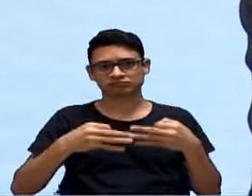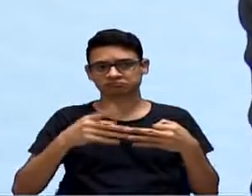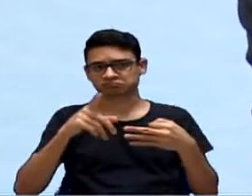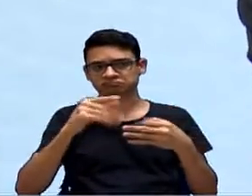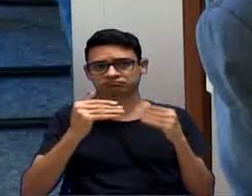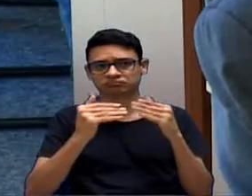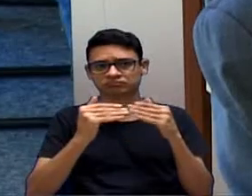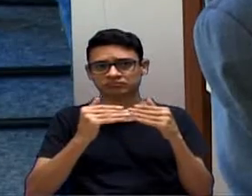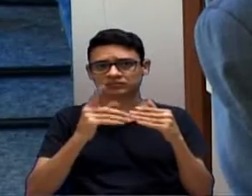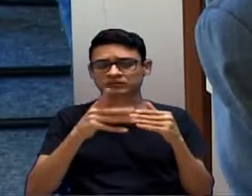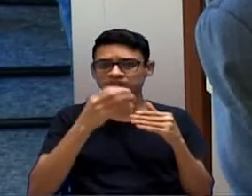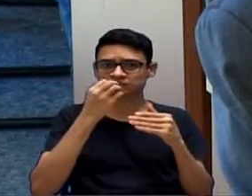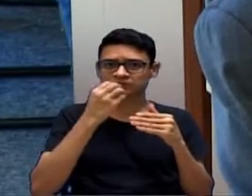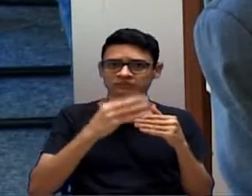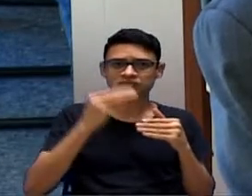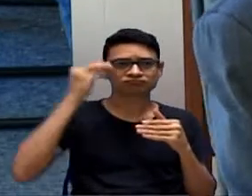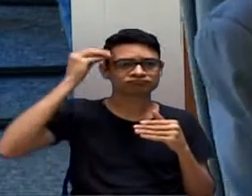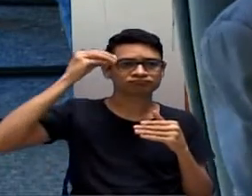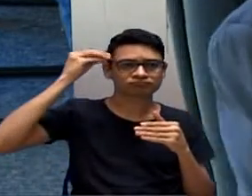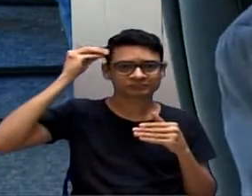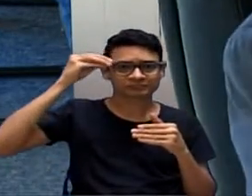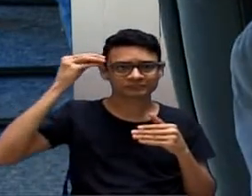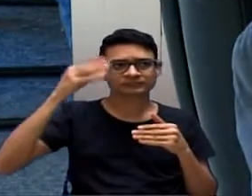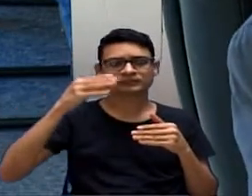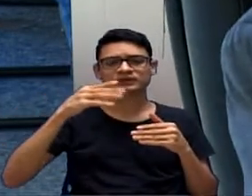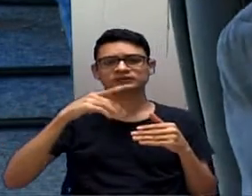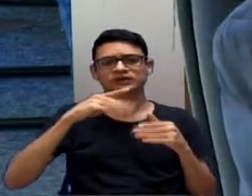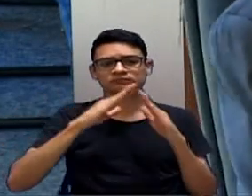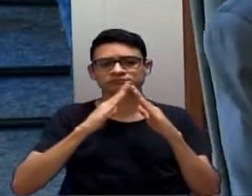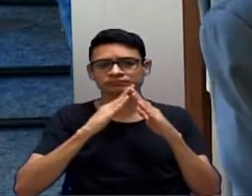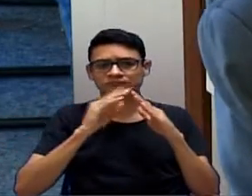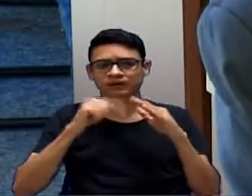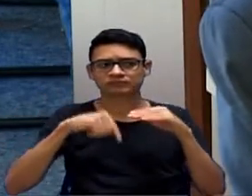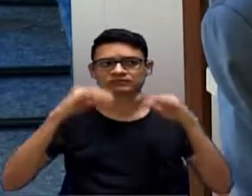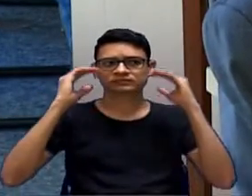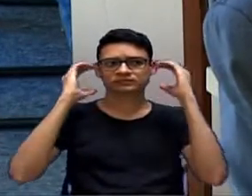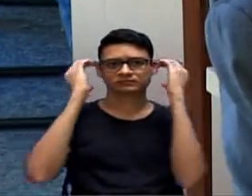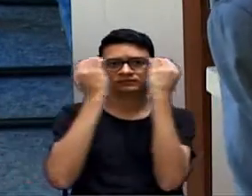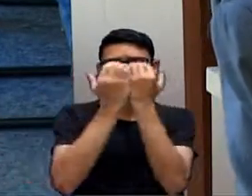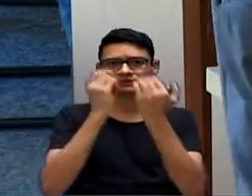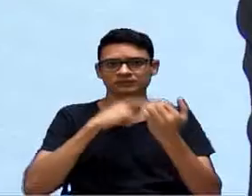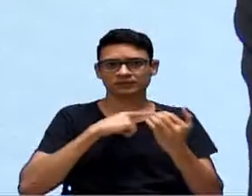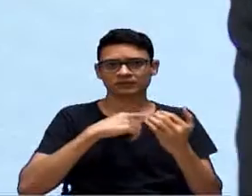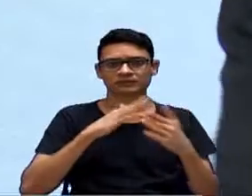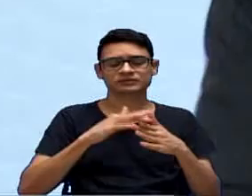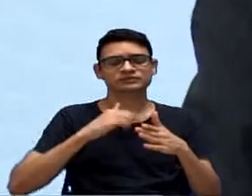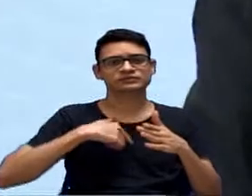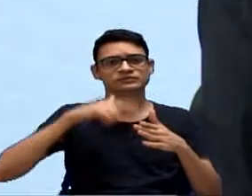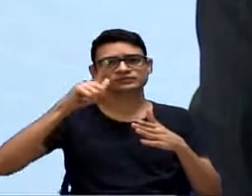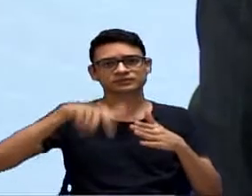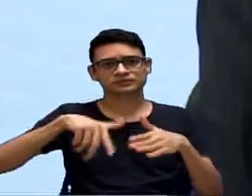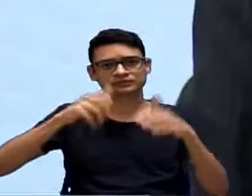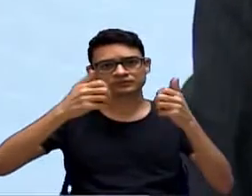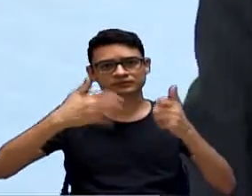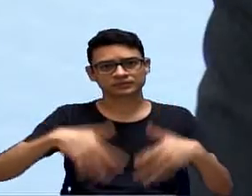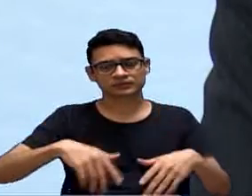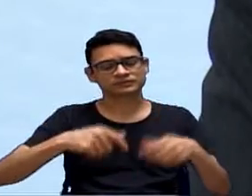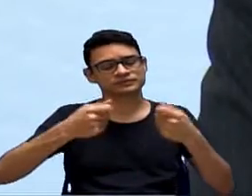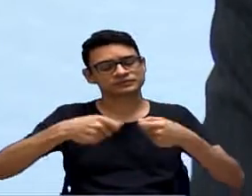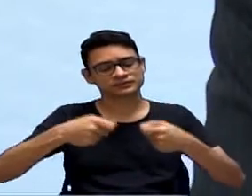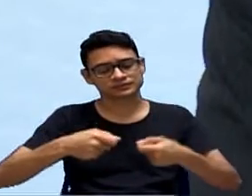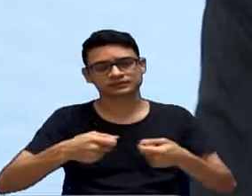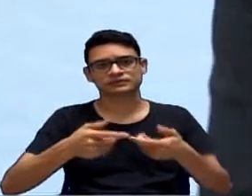que tem uma experiência enorme na casa, mas eu enfatizo que é importante manter. Tá bom.